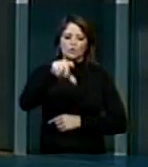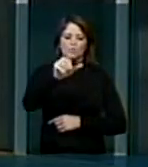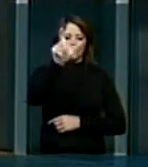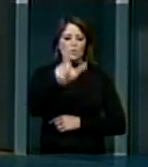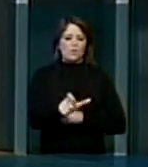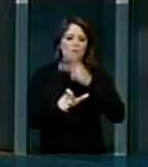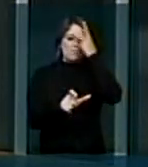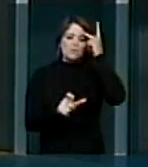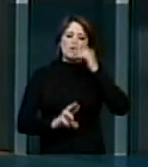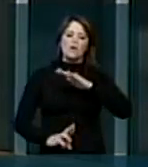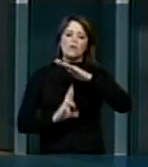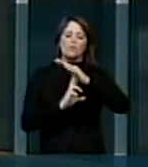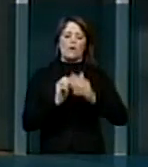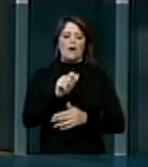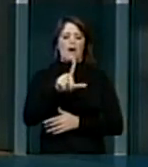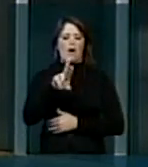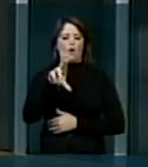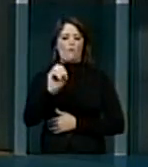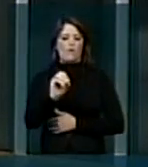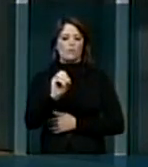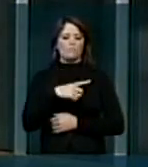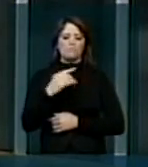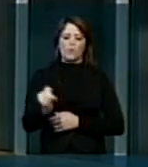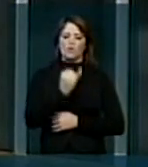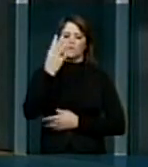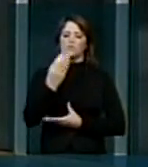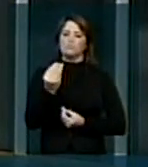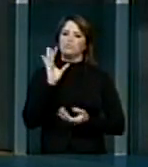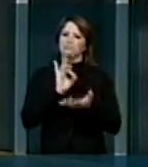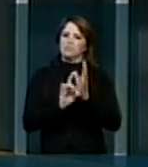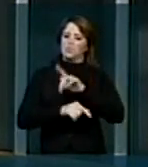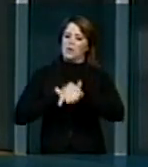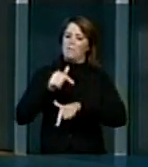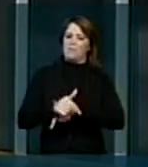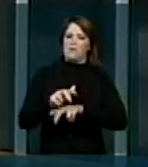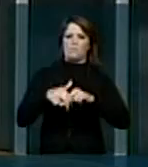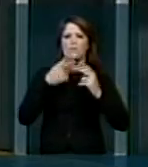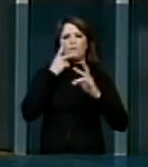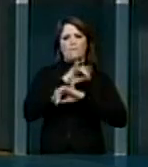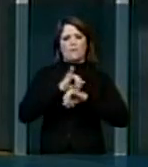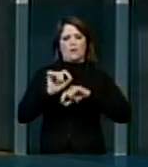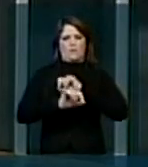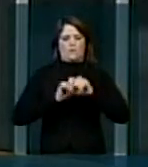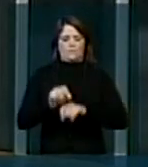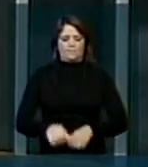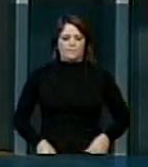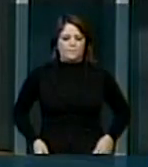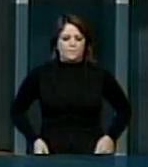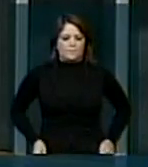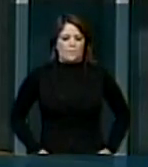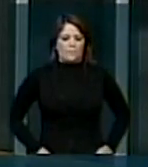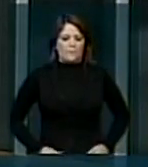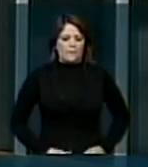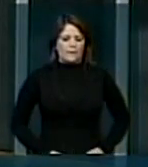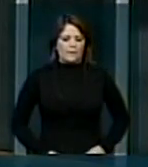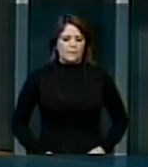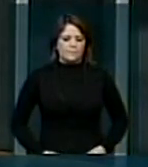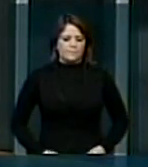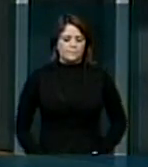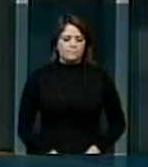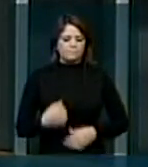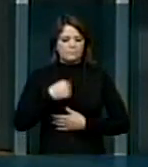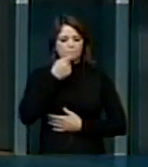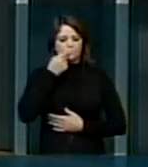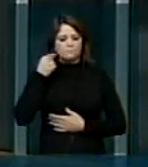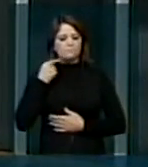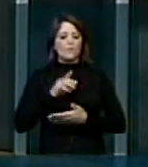o reitor Álvaro Prata para essa função tão importante. Quero fazer uma referência, senhores presidentes, eu acabei de receber um